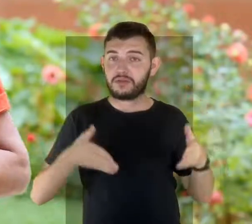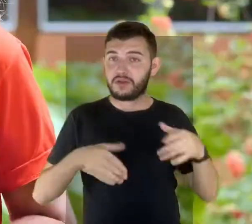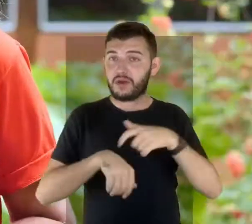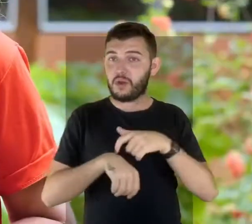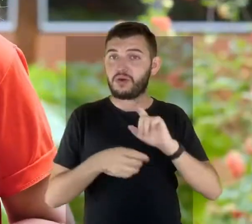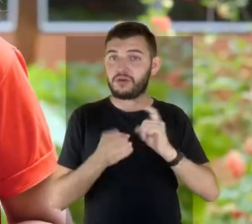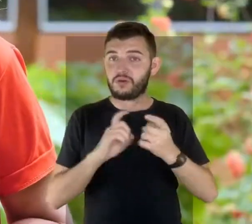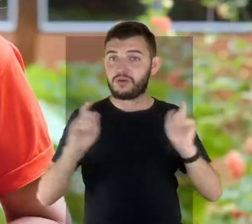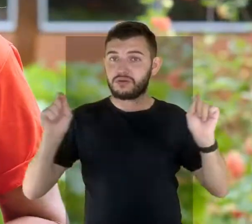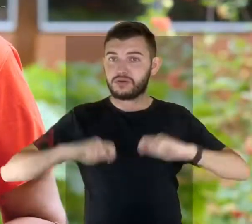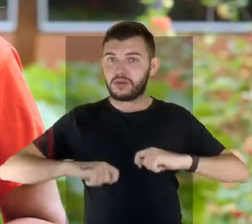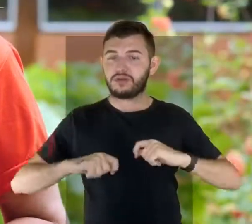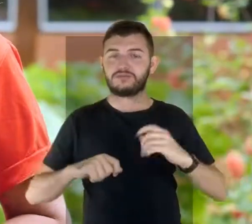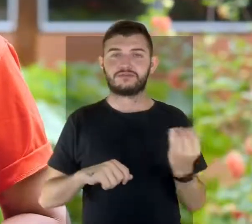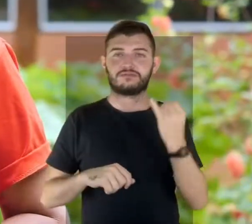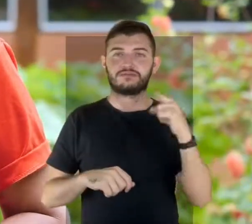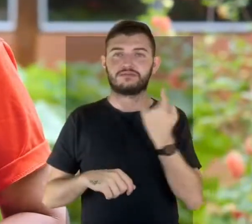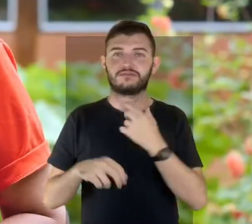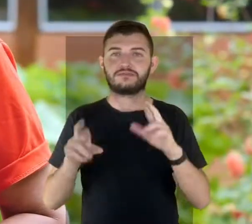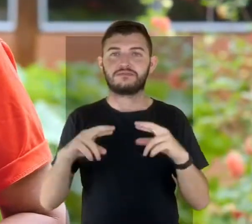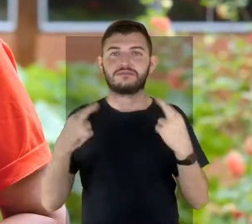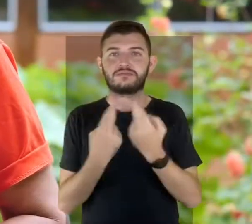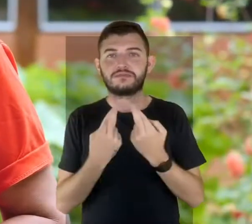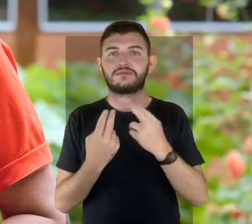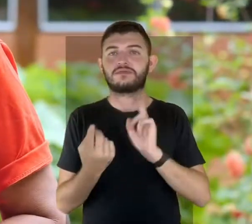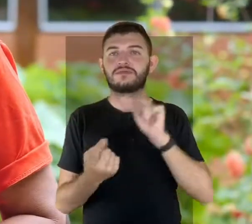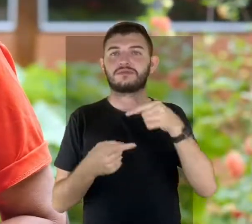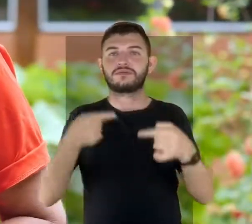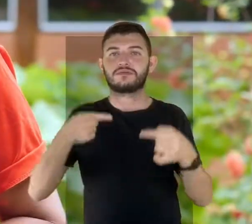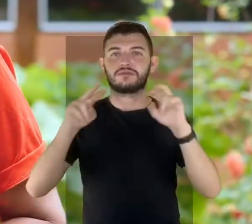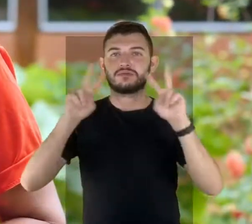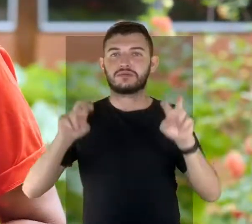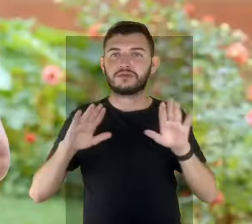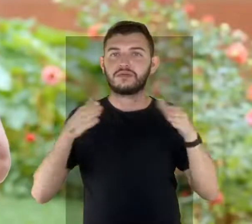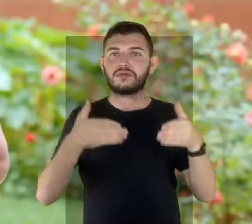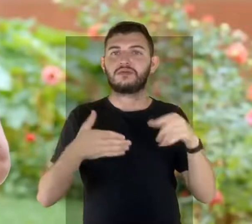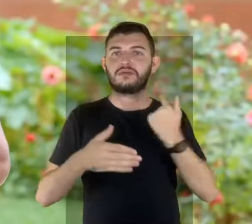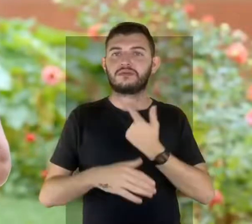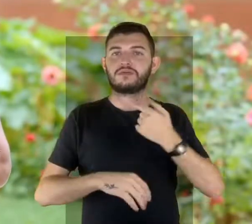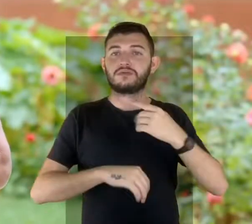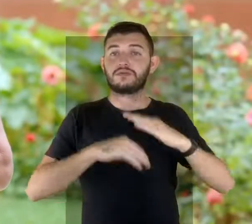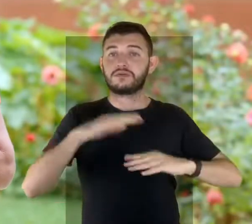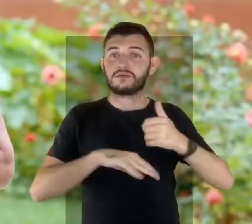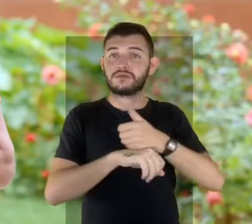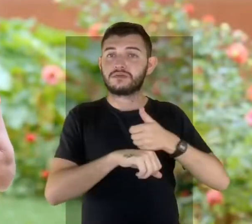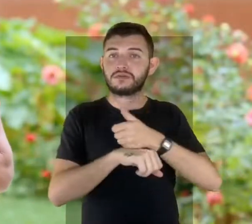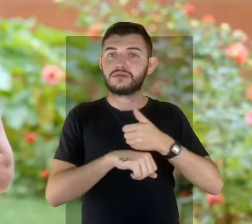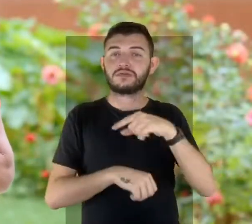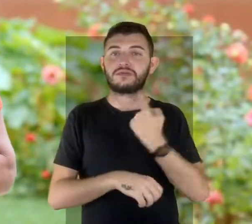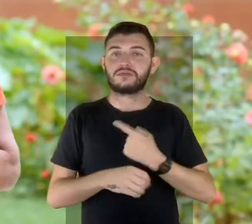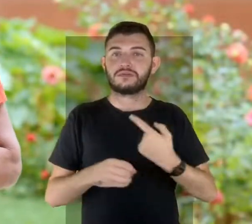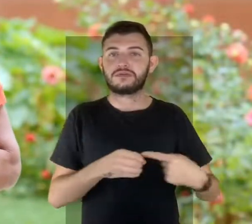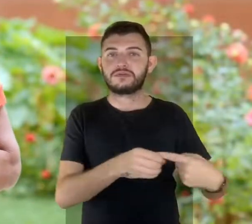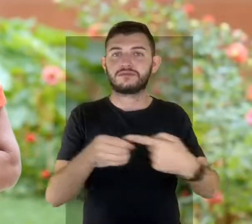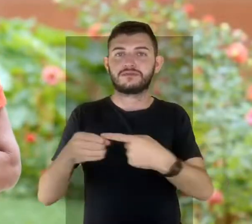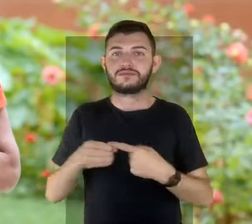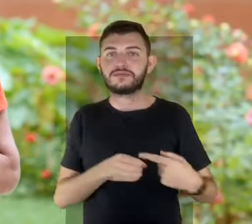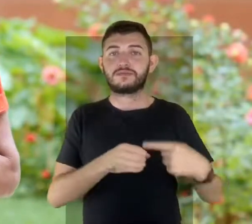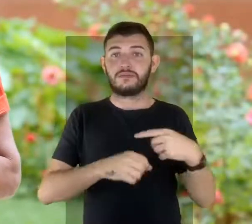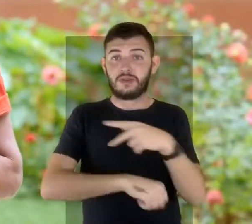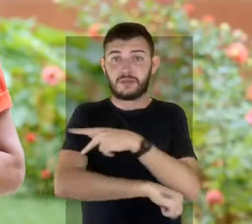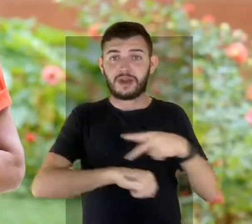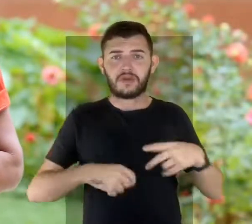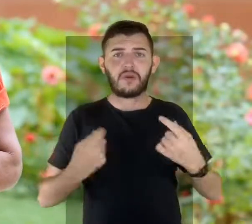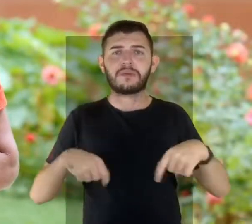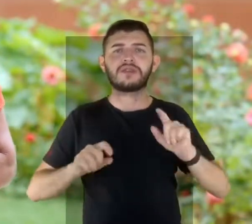coordenação. Importante a gente se reunir para discutir as questões relacionadas à nossa categoria, discutir questões relacionadas à nossa cidade. O que precisa